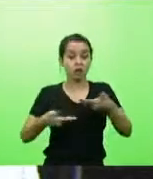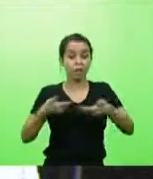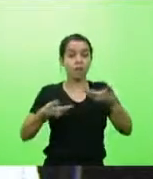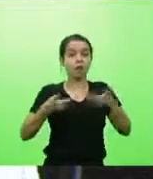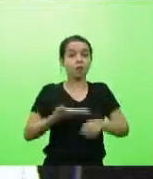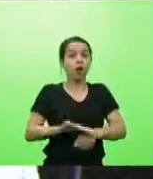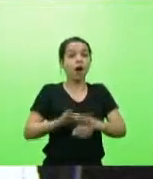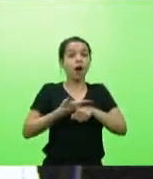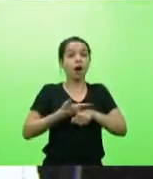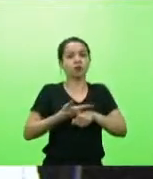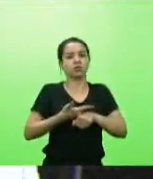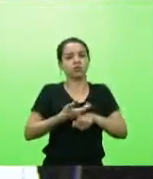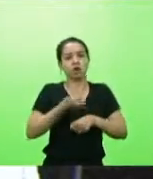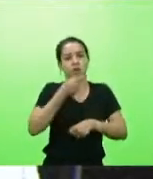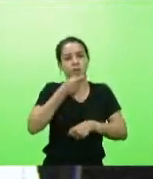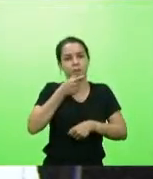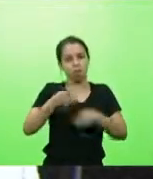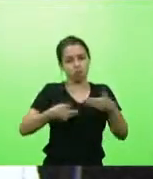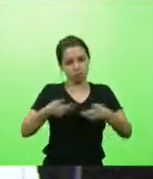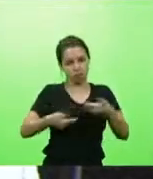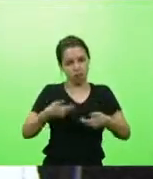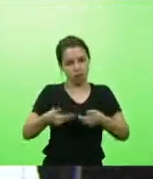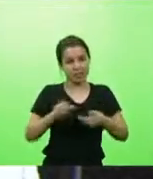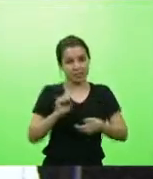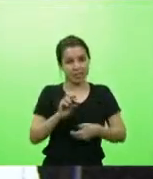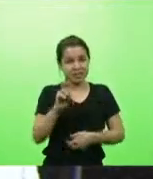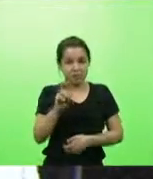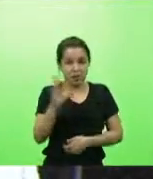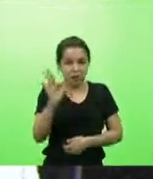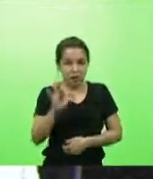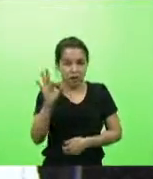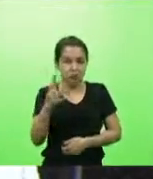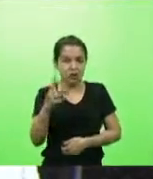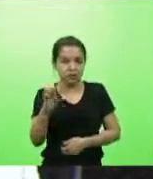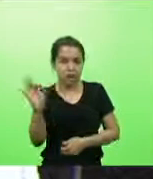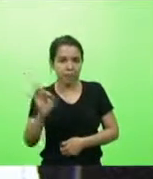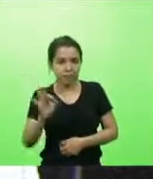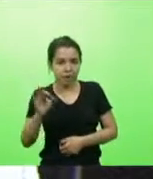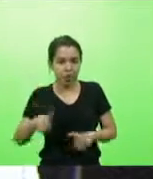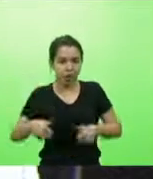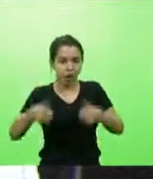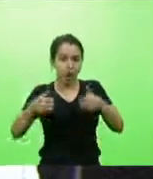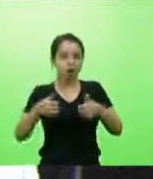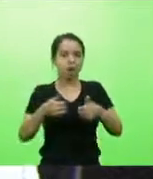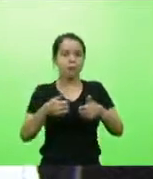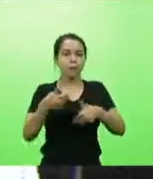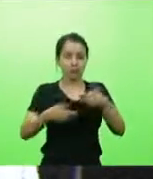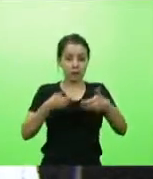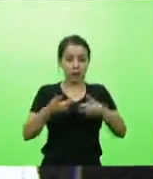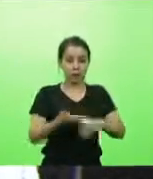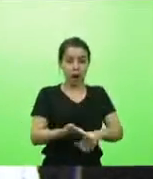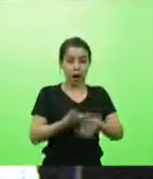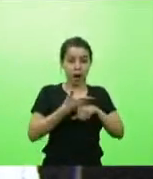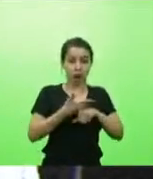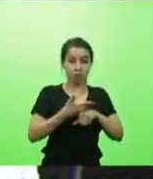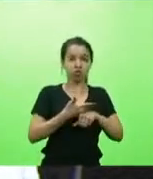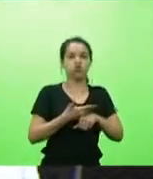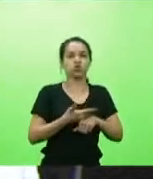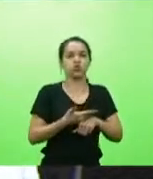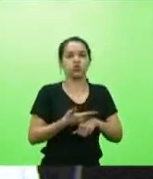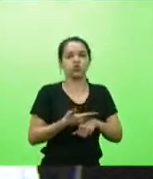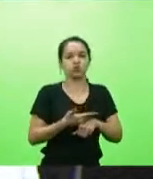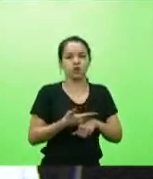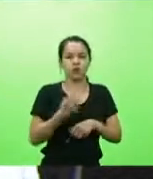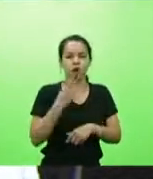a medicar o quanto antes. se tiver 5%, 10% de chance de melhoras por causa de um tratamento precoce. Não tem o que falar, ninguém está dizendo que é